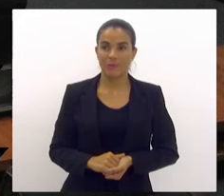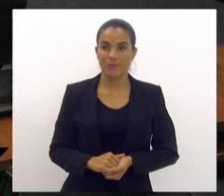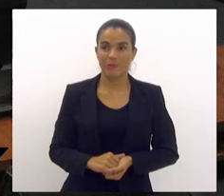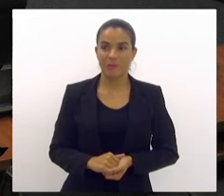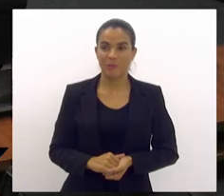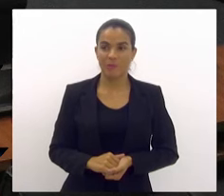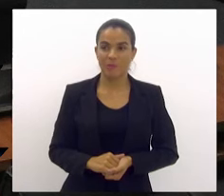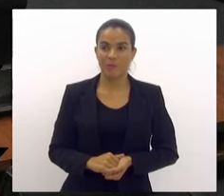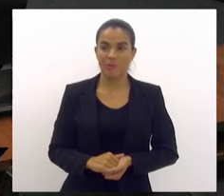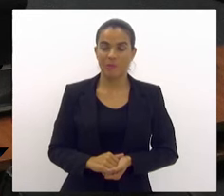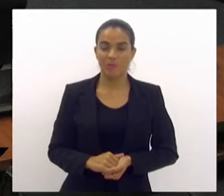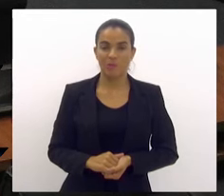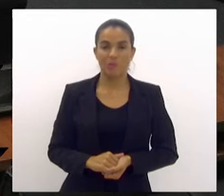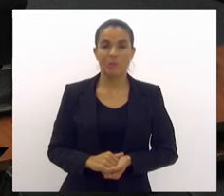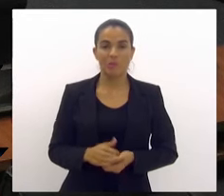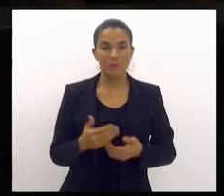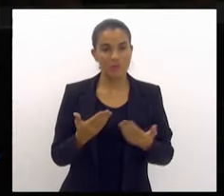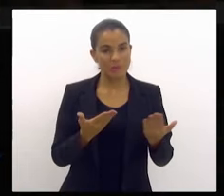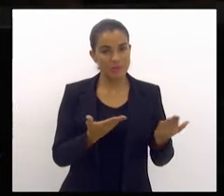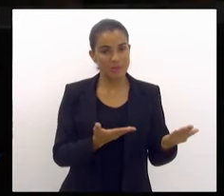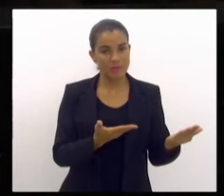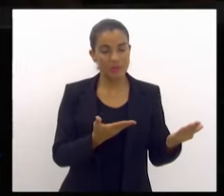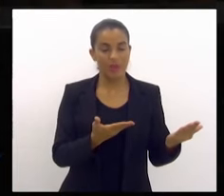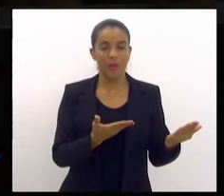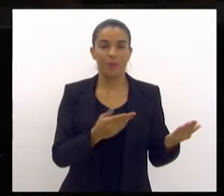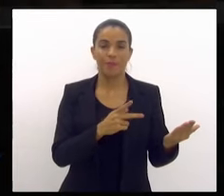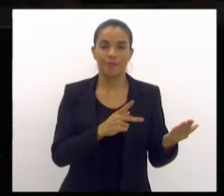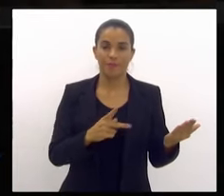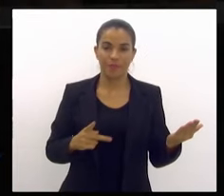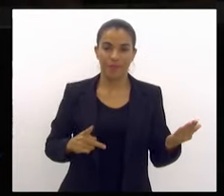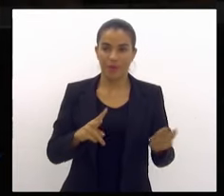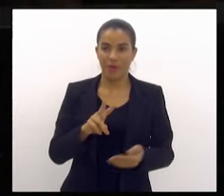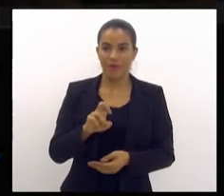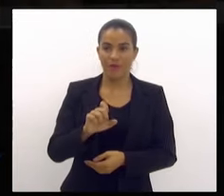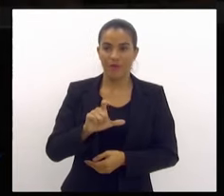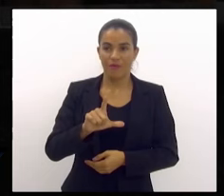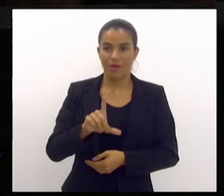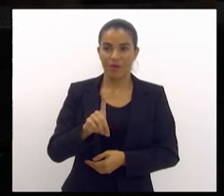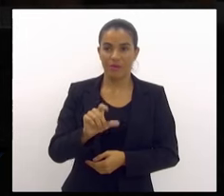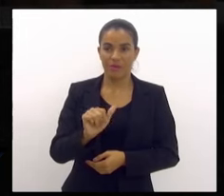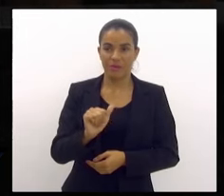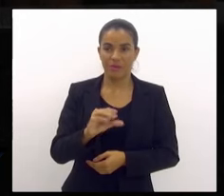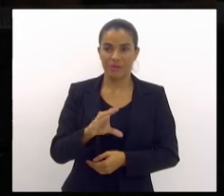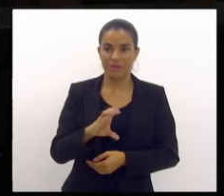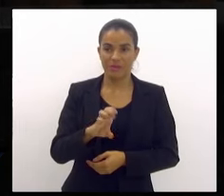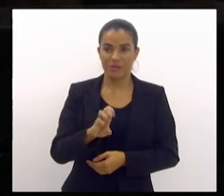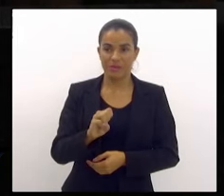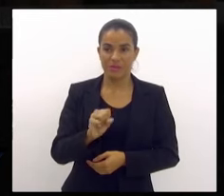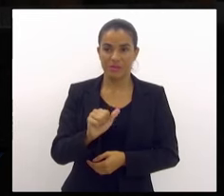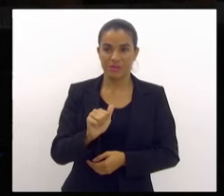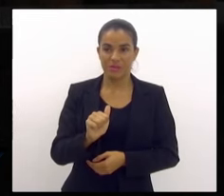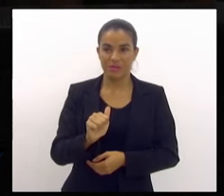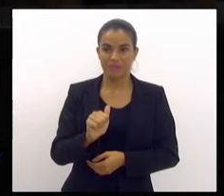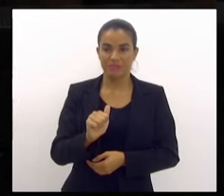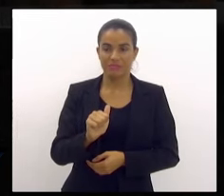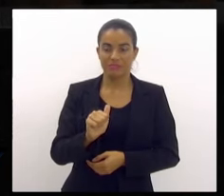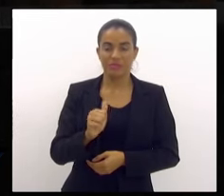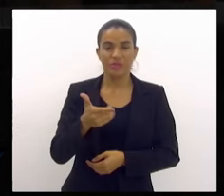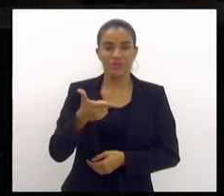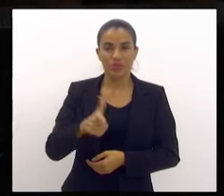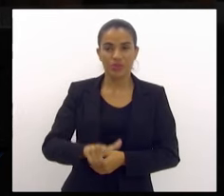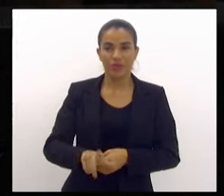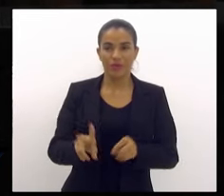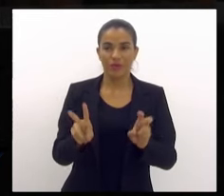Senhor presidente, Valda Seasa, volto aqui ao tema